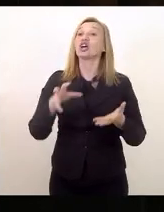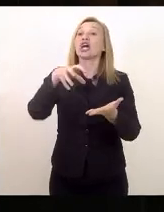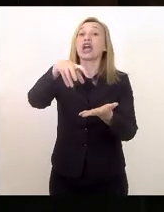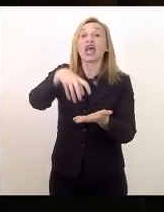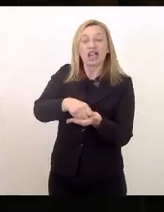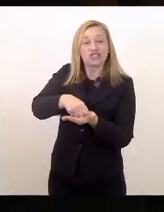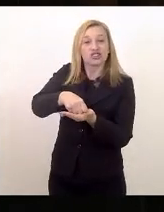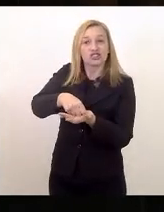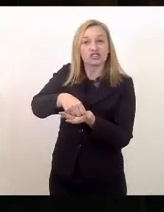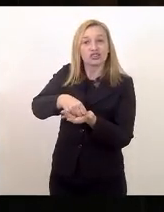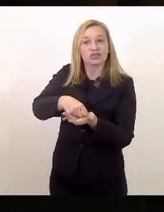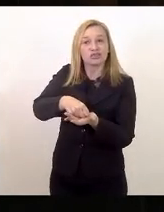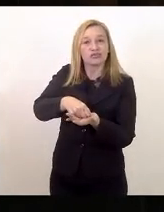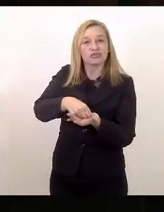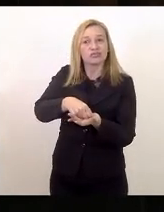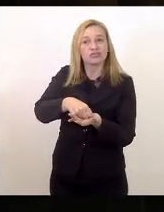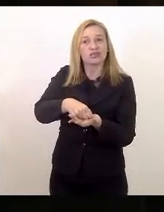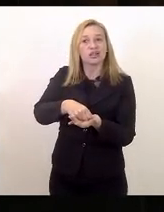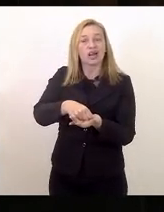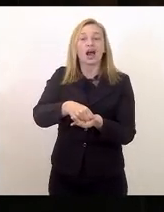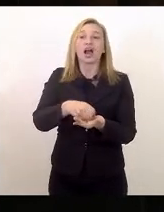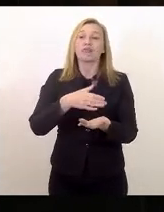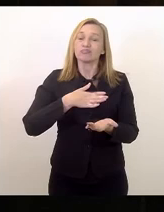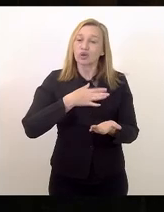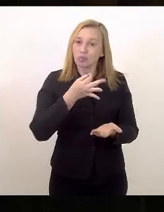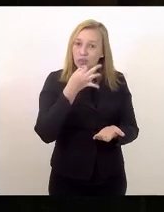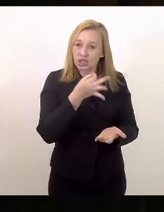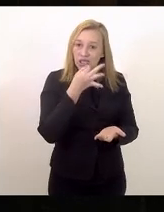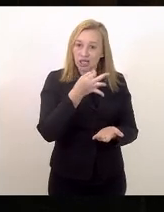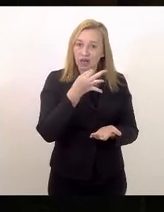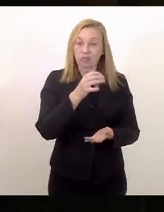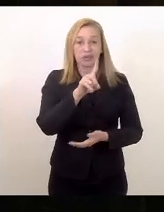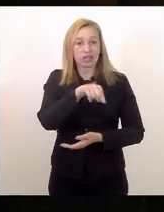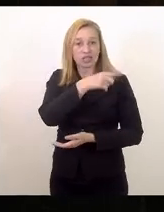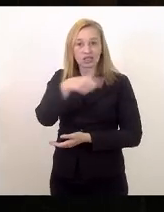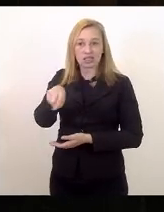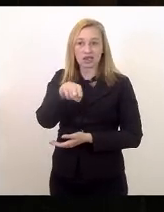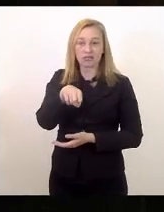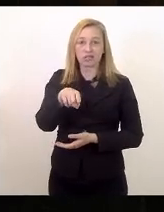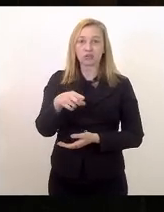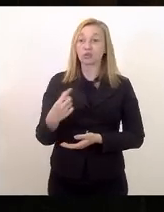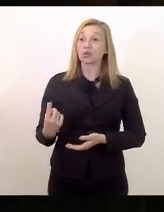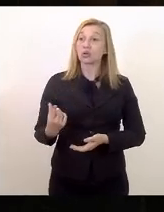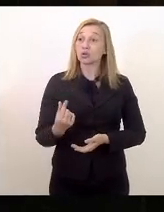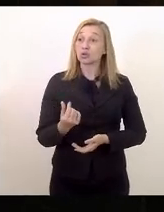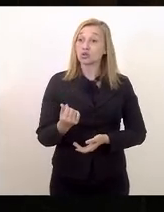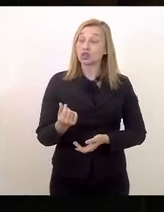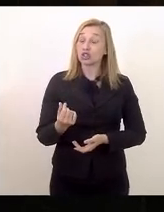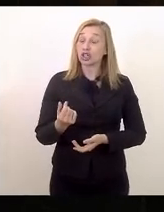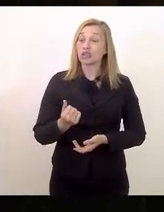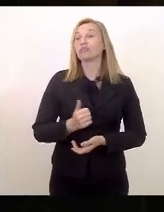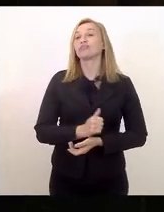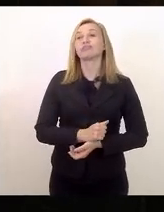a minha posição pela rejeição das contas e depois